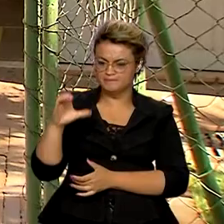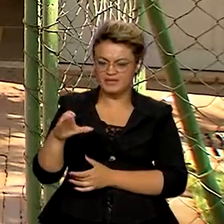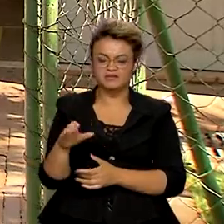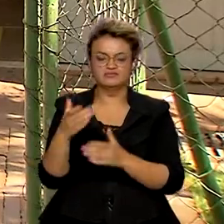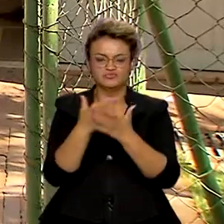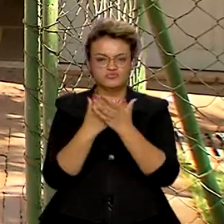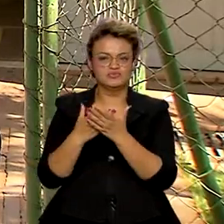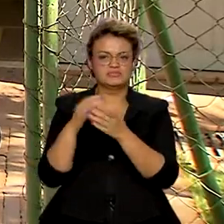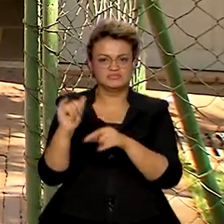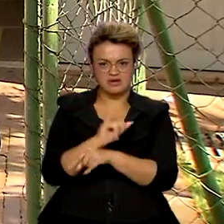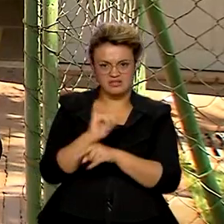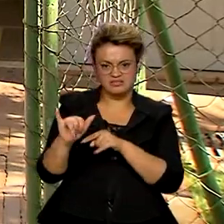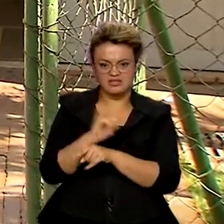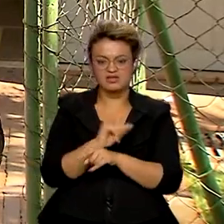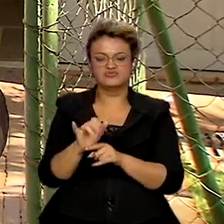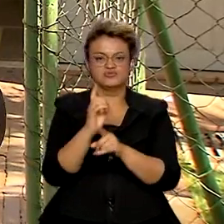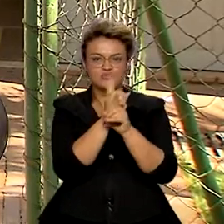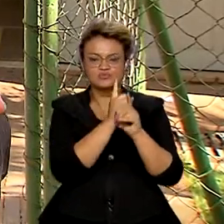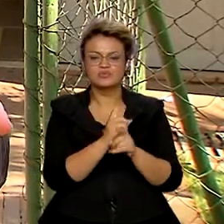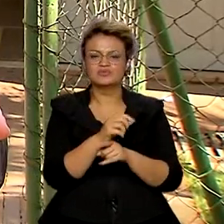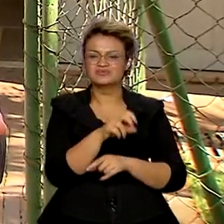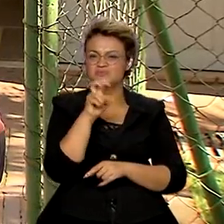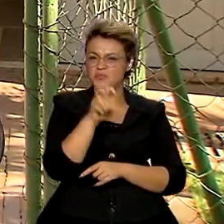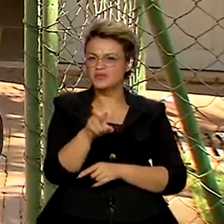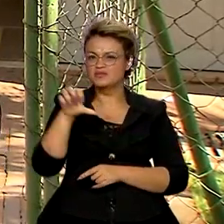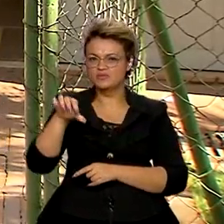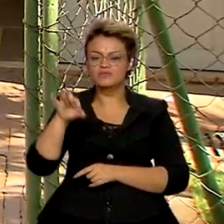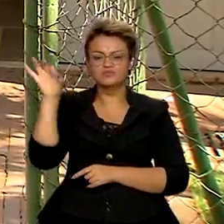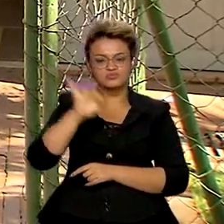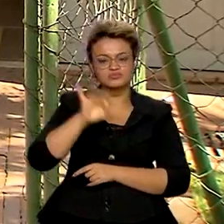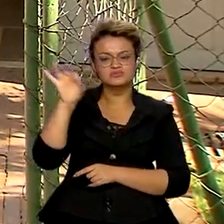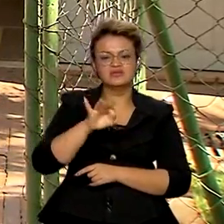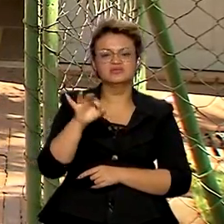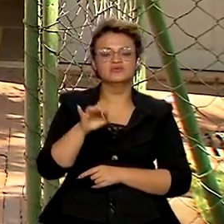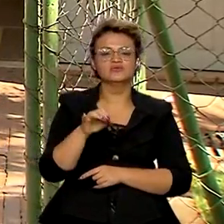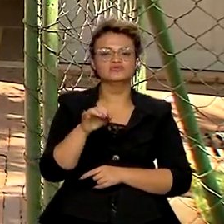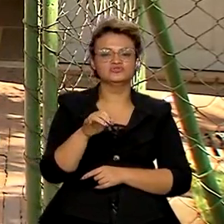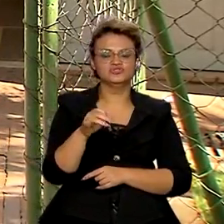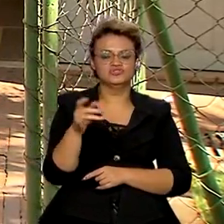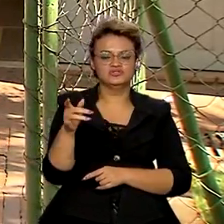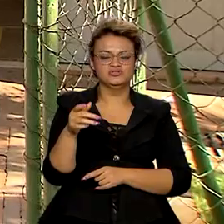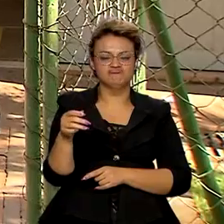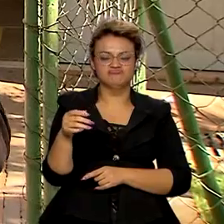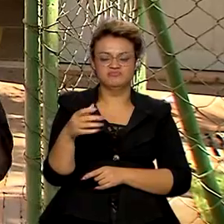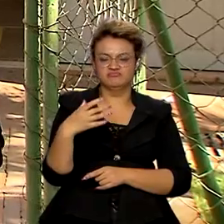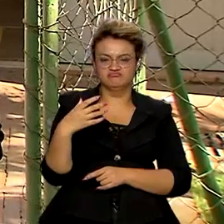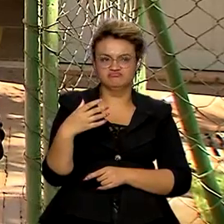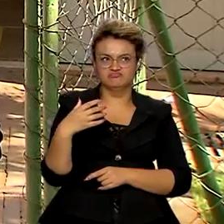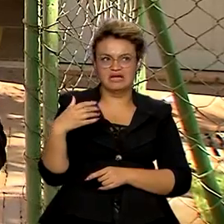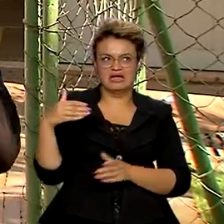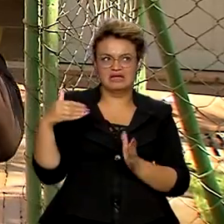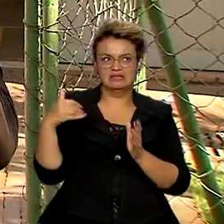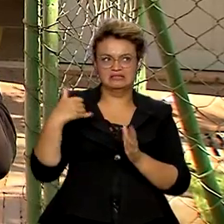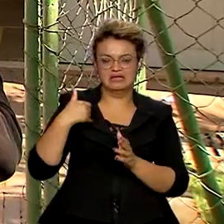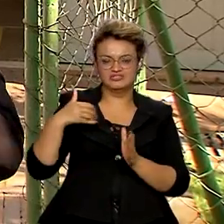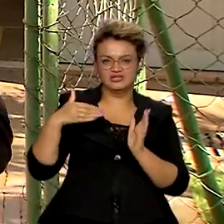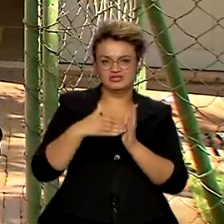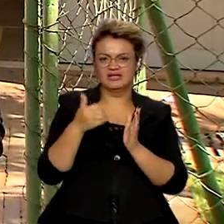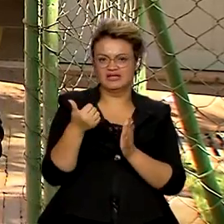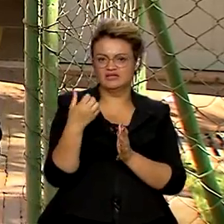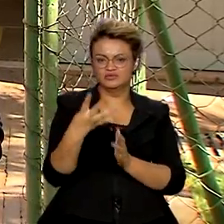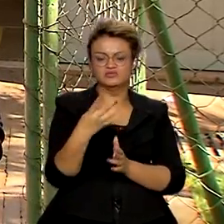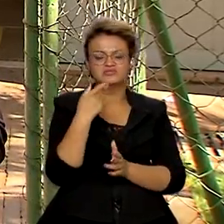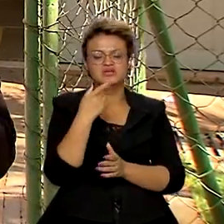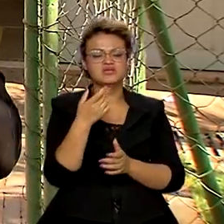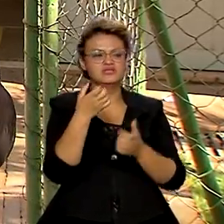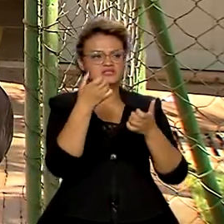Consultoria Estratégica, revelou que 59% dos pais de crianças e jovens de até 14 anos dizem que a